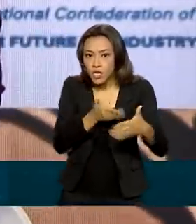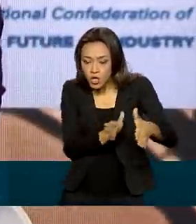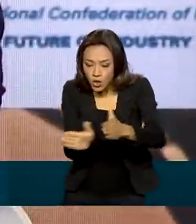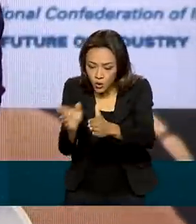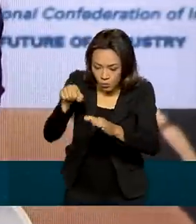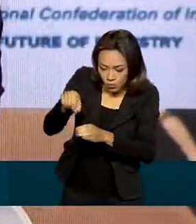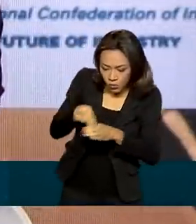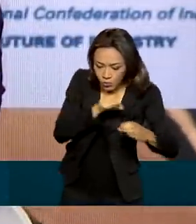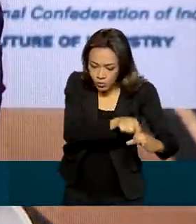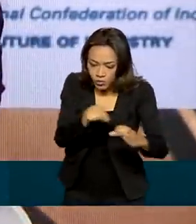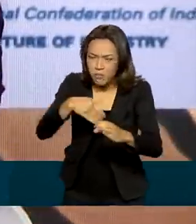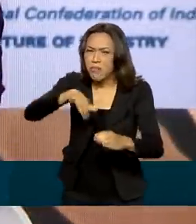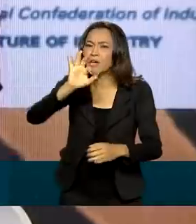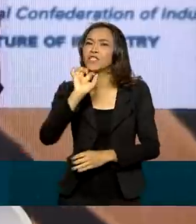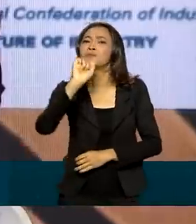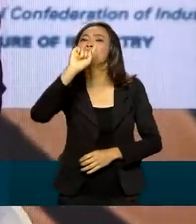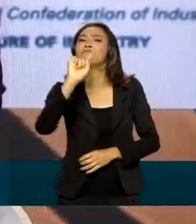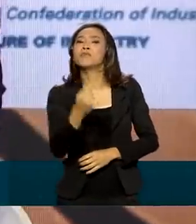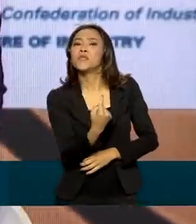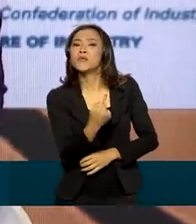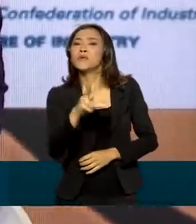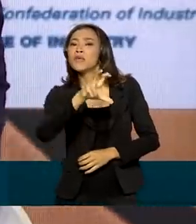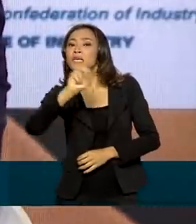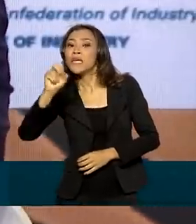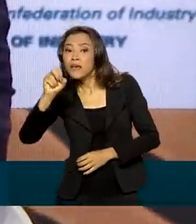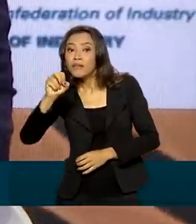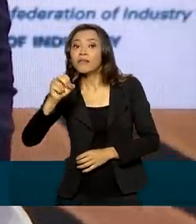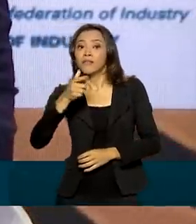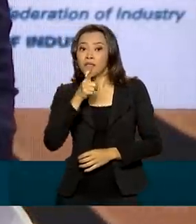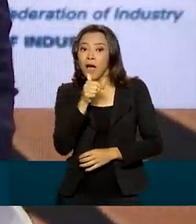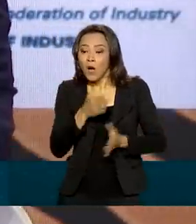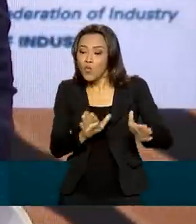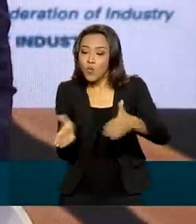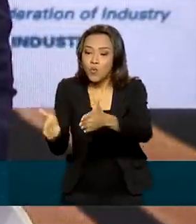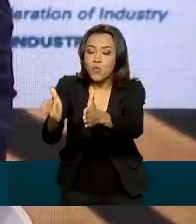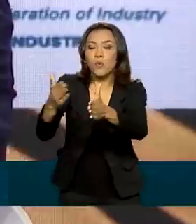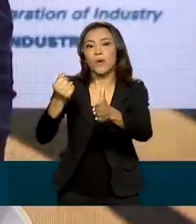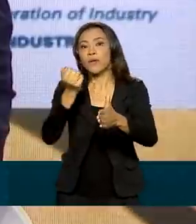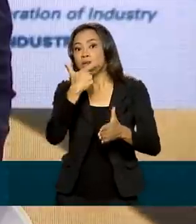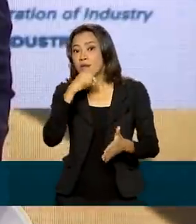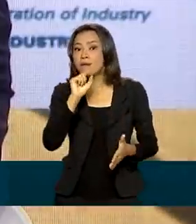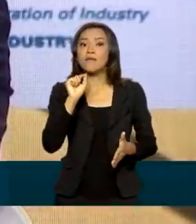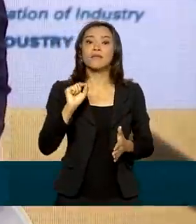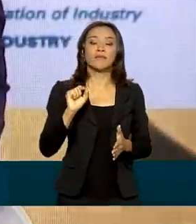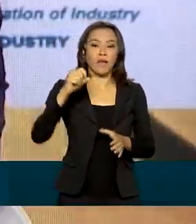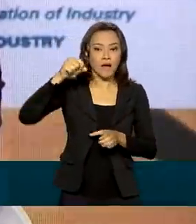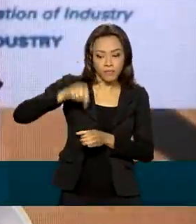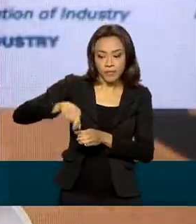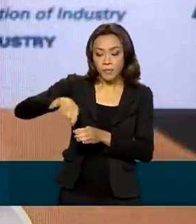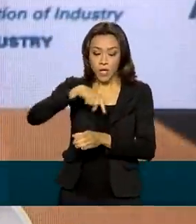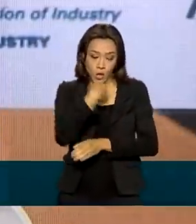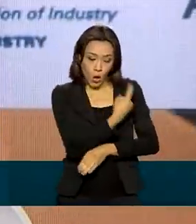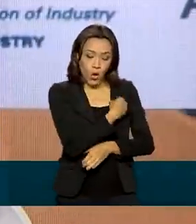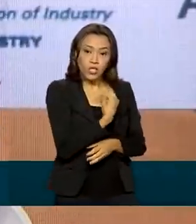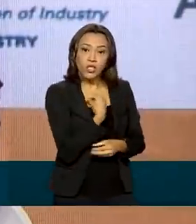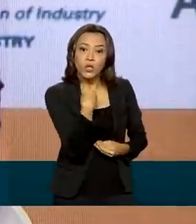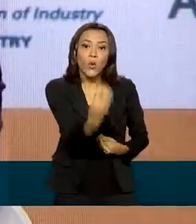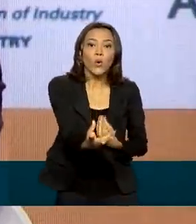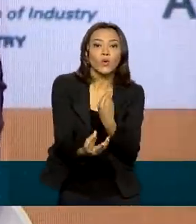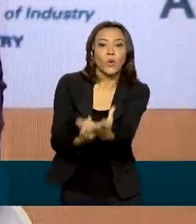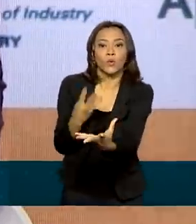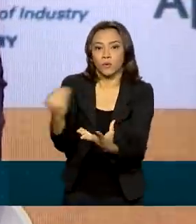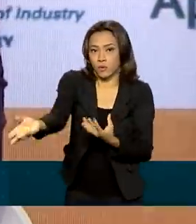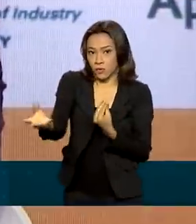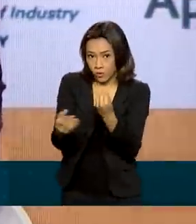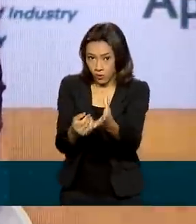.500 nascentes e é aquilo que a gente está falando. Quem que está plantando também, muitas vezes nós doamos as mudas, a grande maioria,